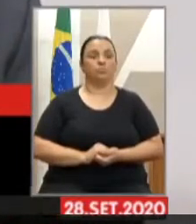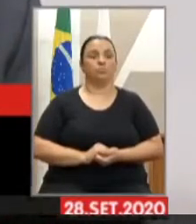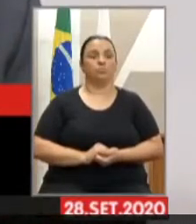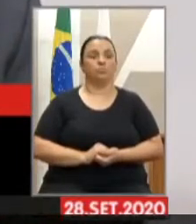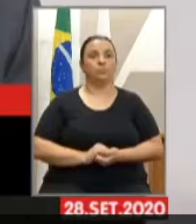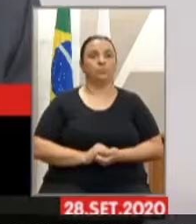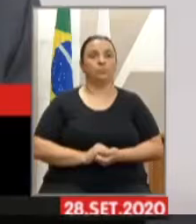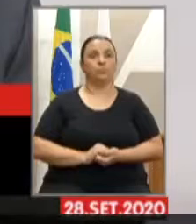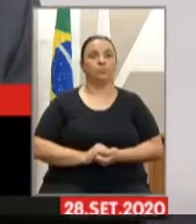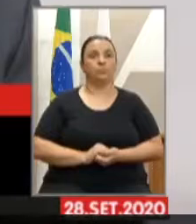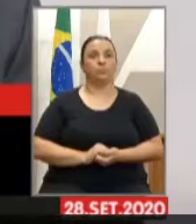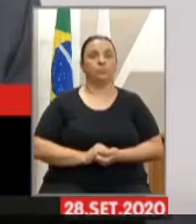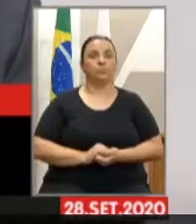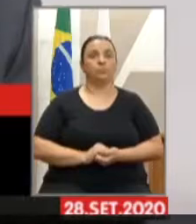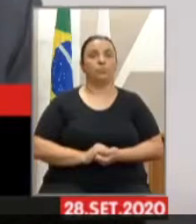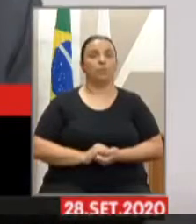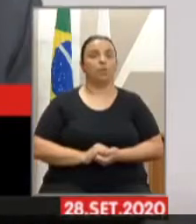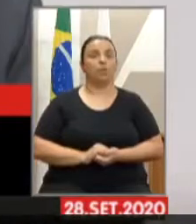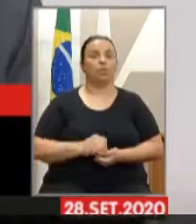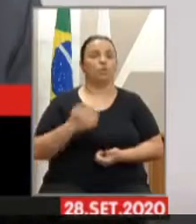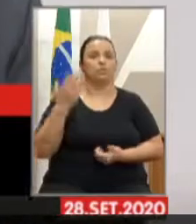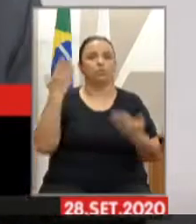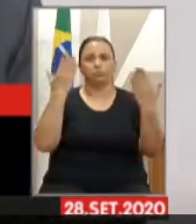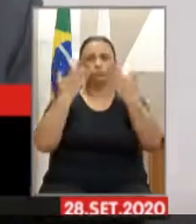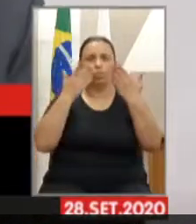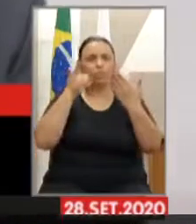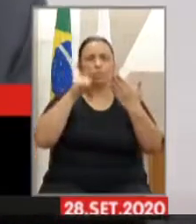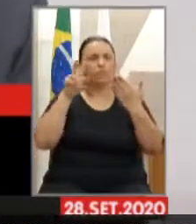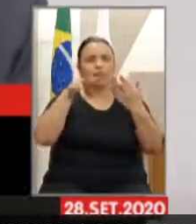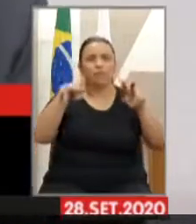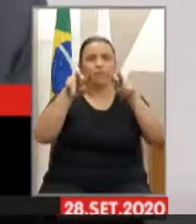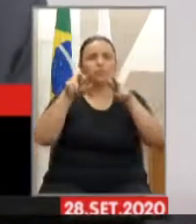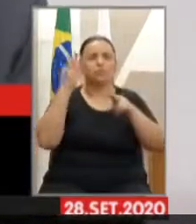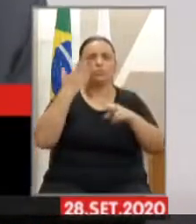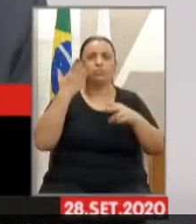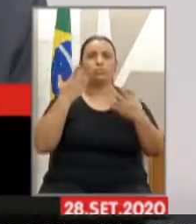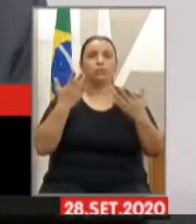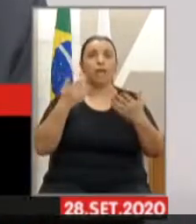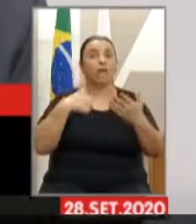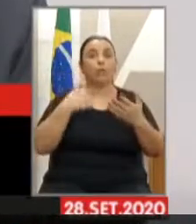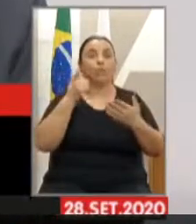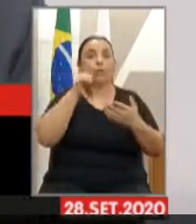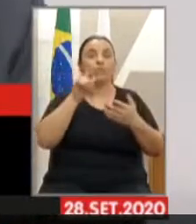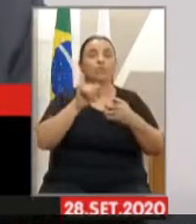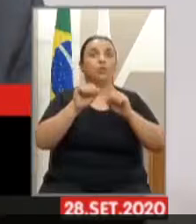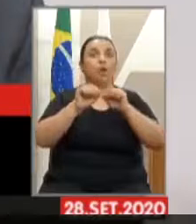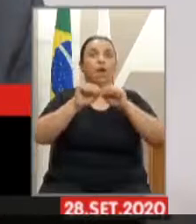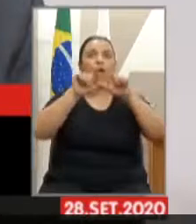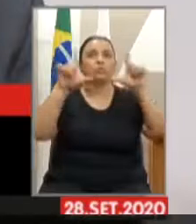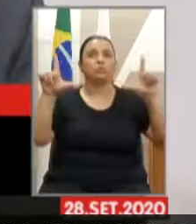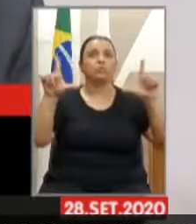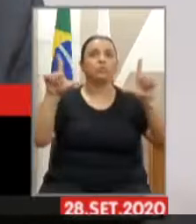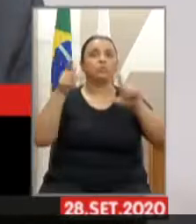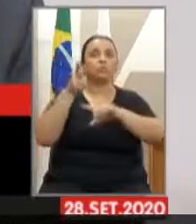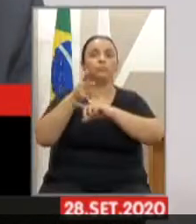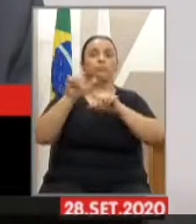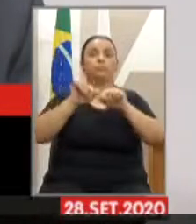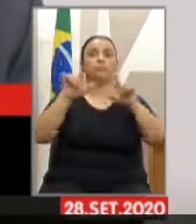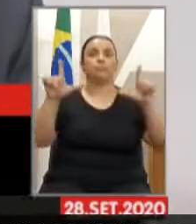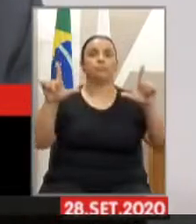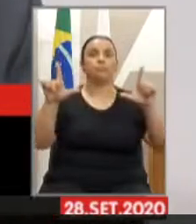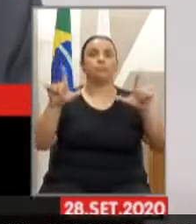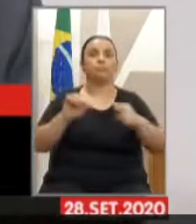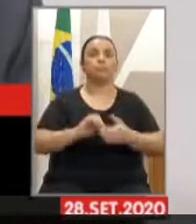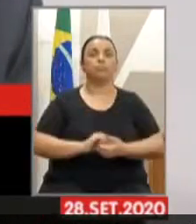Nós estamos sem a sua imagem, Wesley. Não estou conseguindo ligar a câmera, o sistema não permite. Ah,